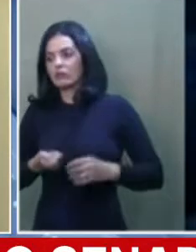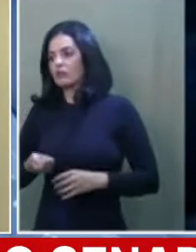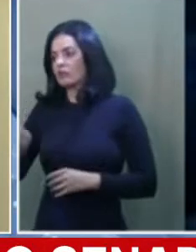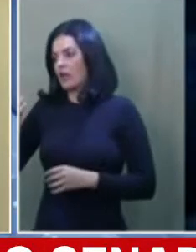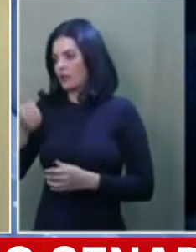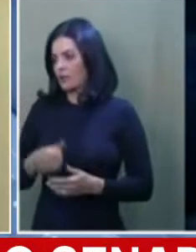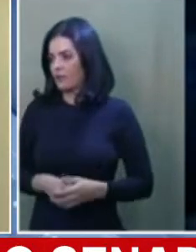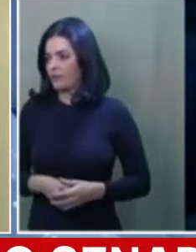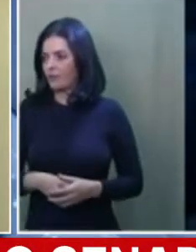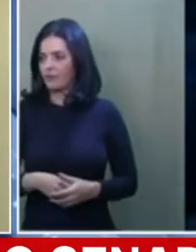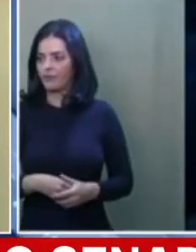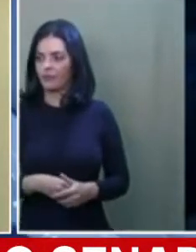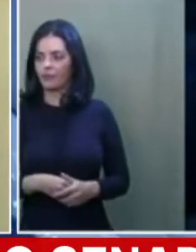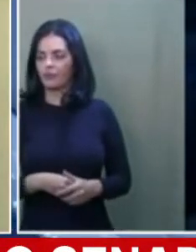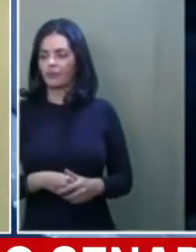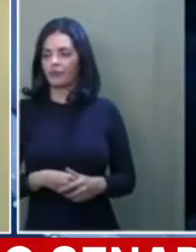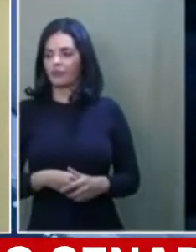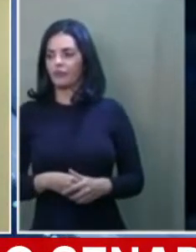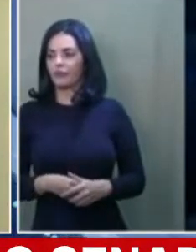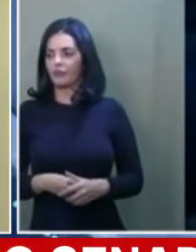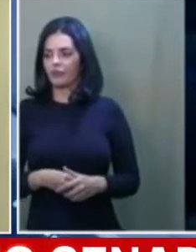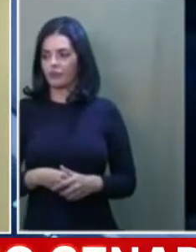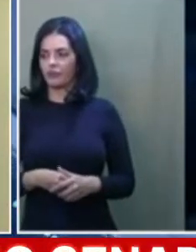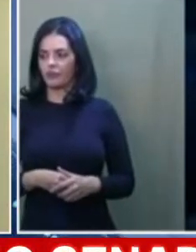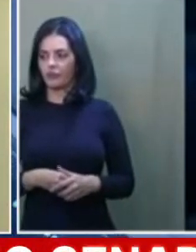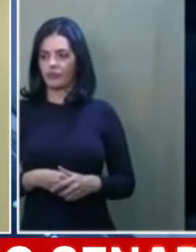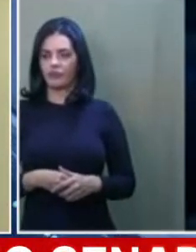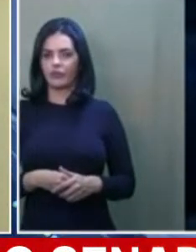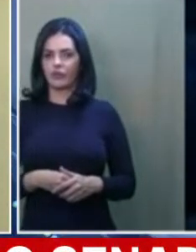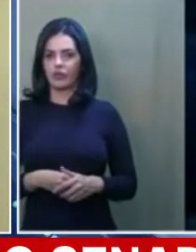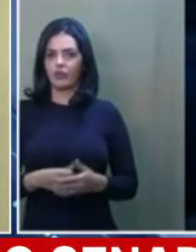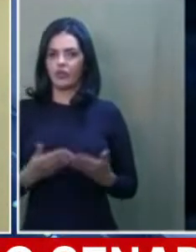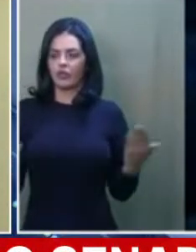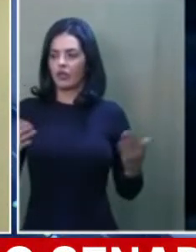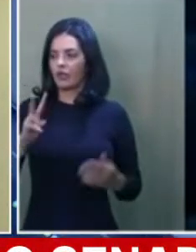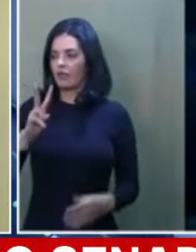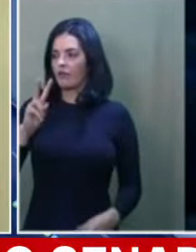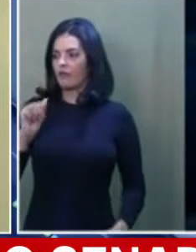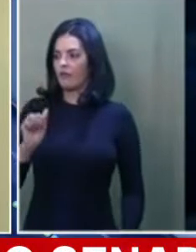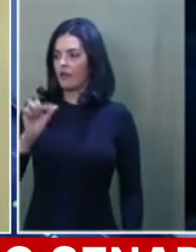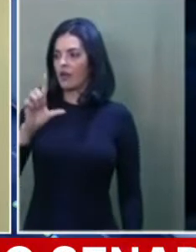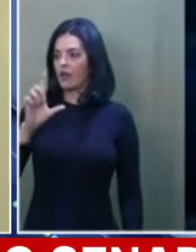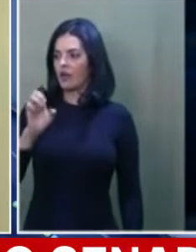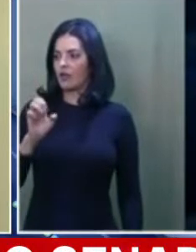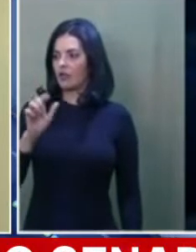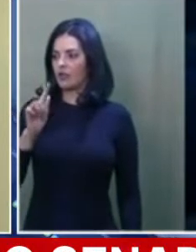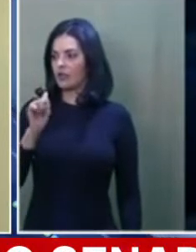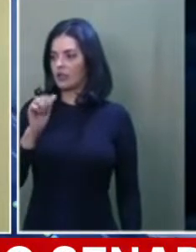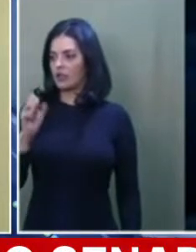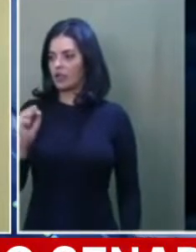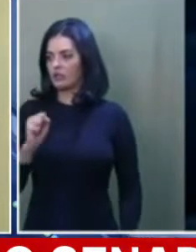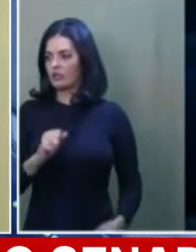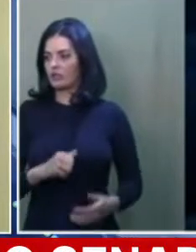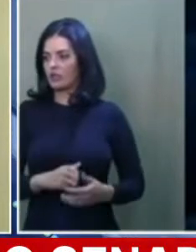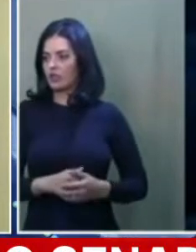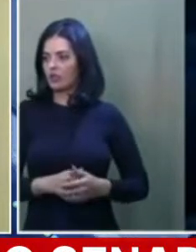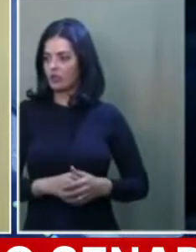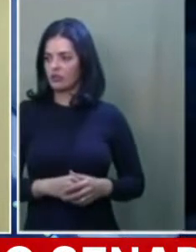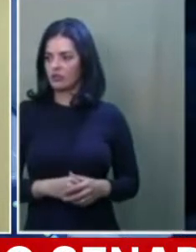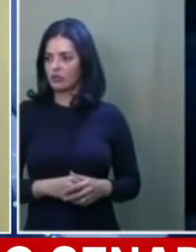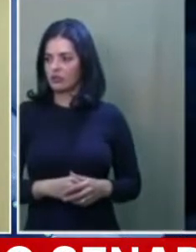recursos ou de compensação de recursos, diante disso, não levaria a lugar nenhum.